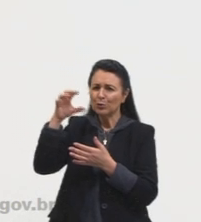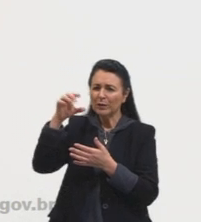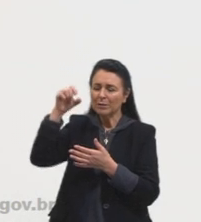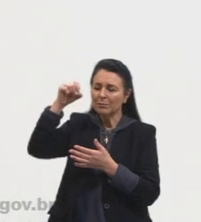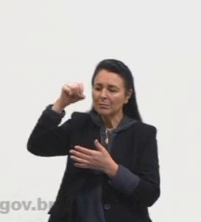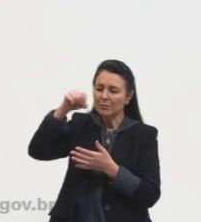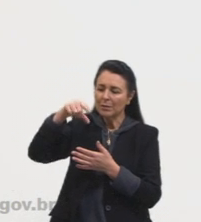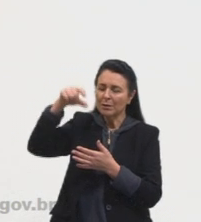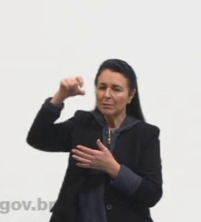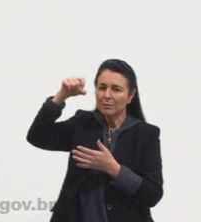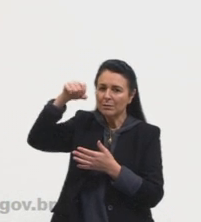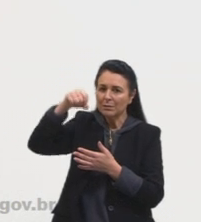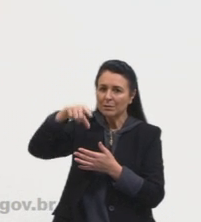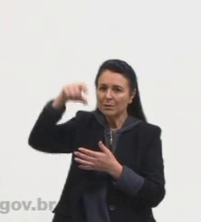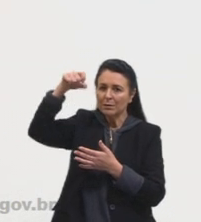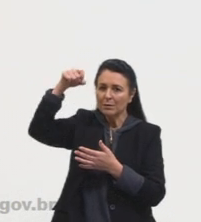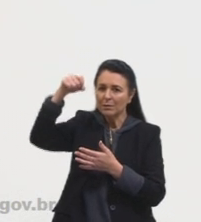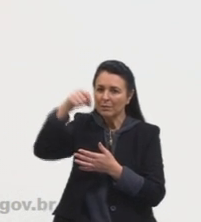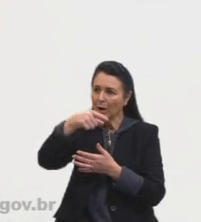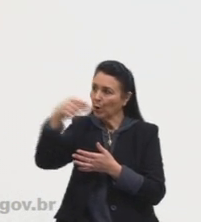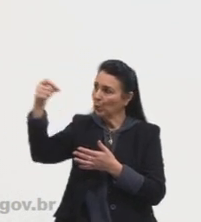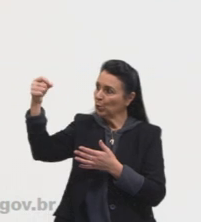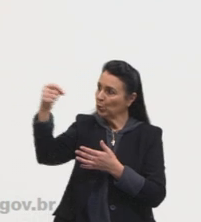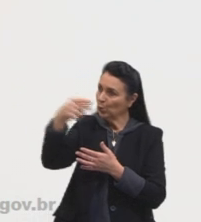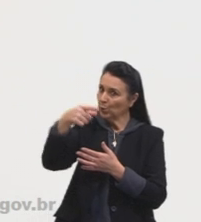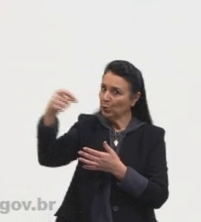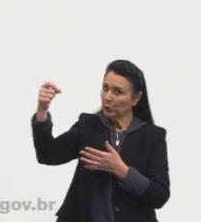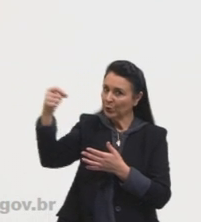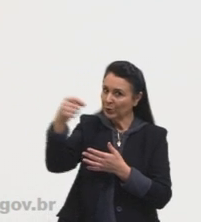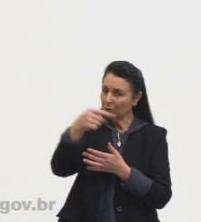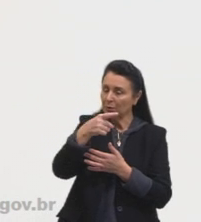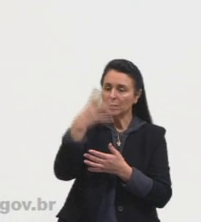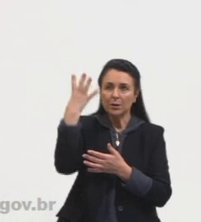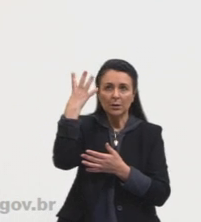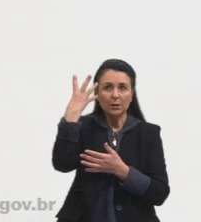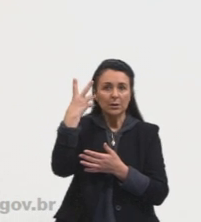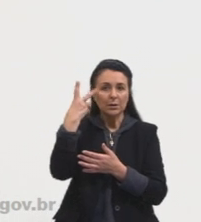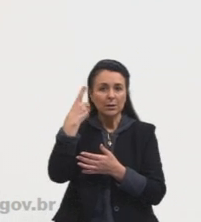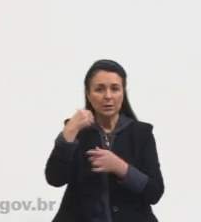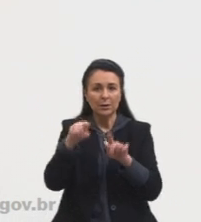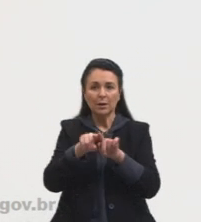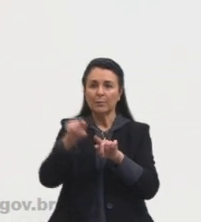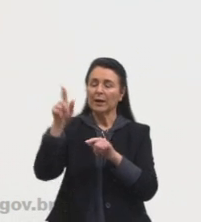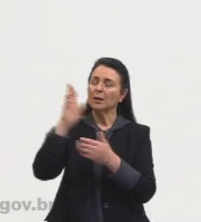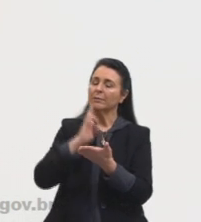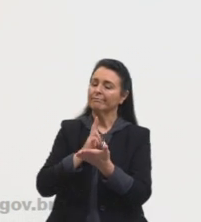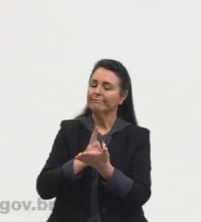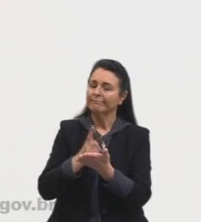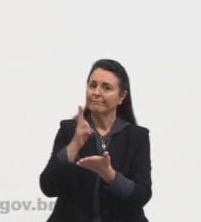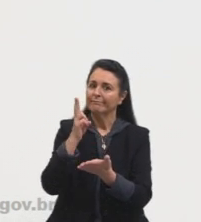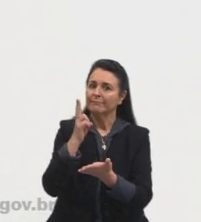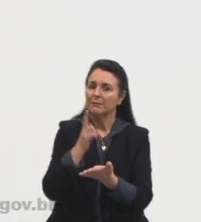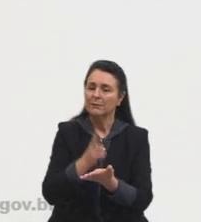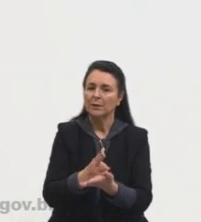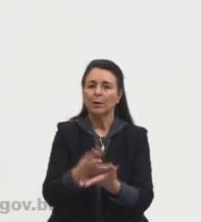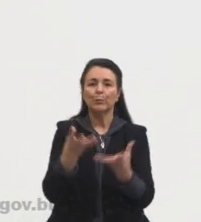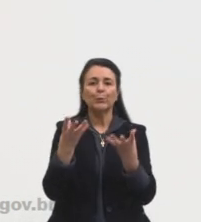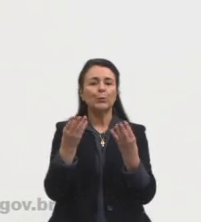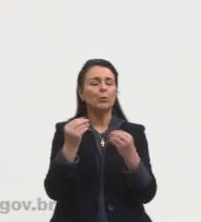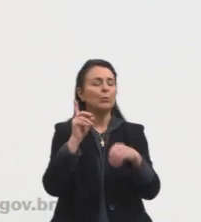dura dias, ela é de lado, né, aquele pingo bem mais fininho, né, então uma intensidade bem grande,